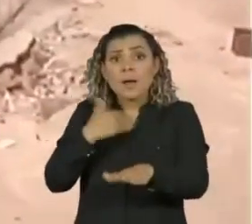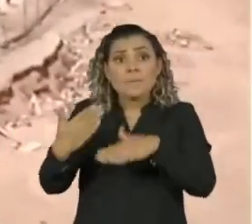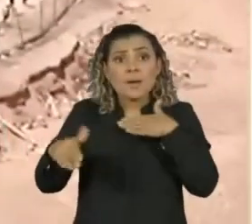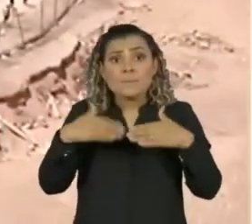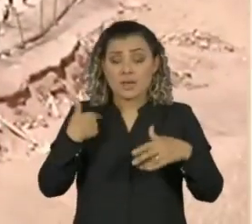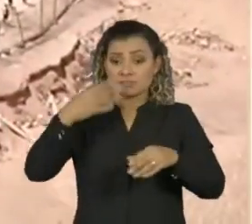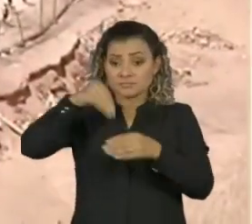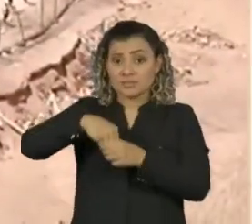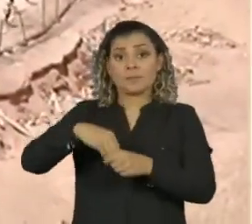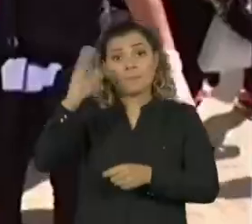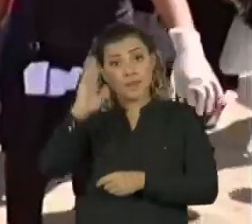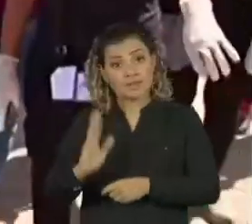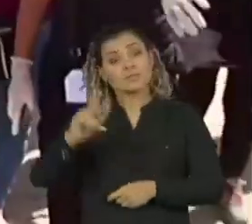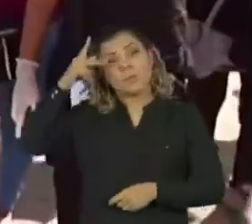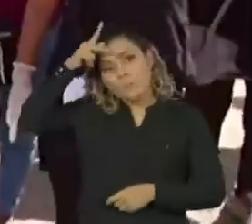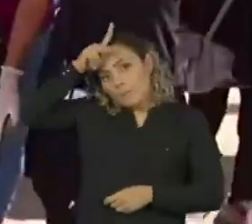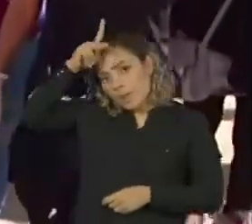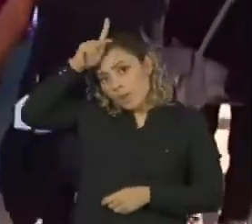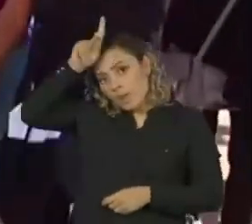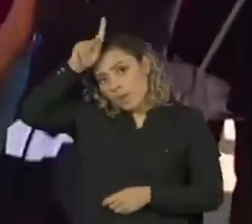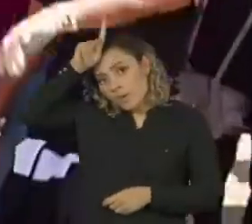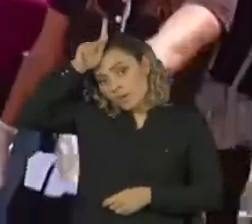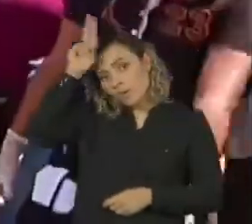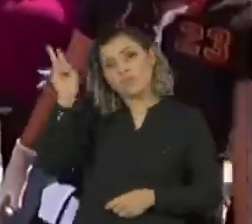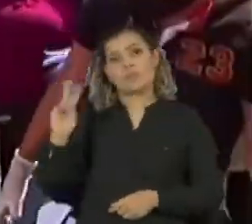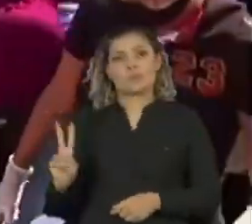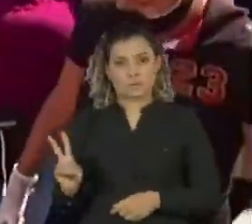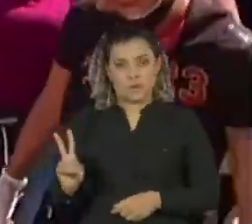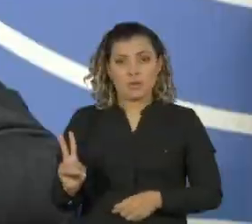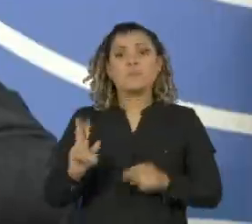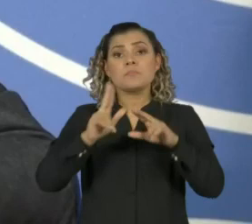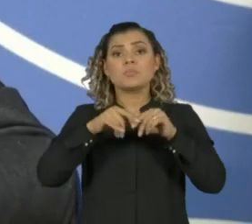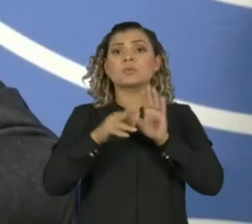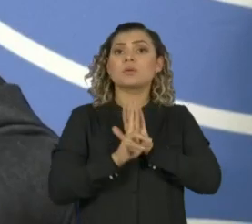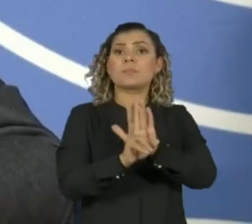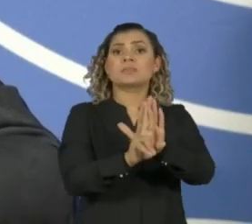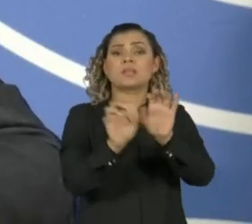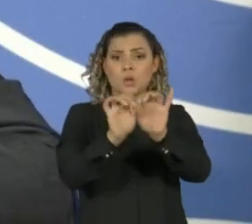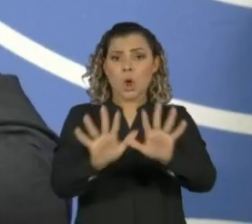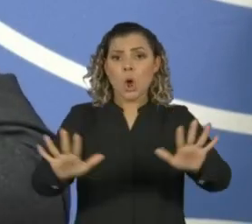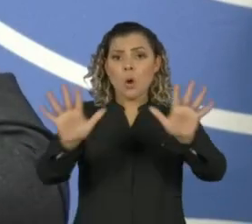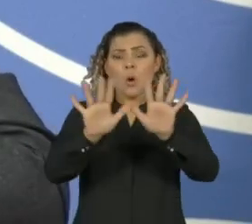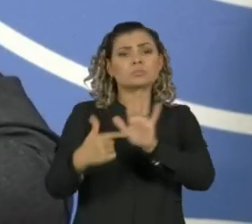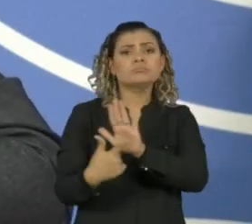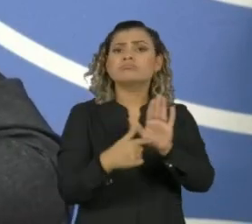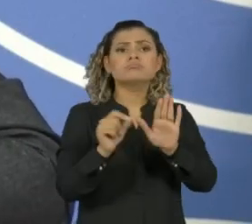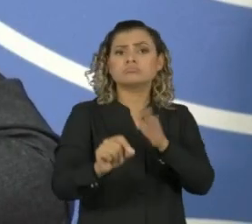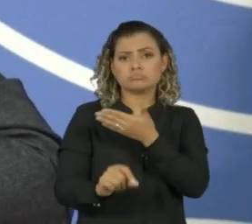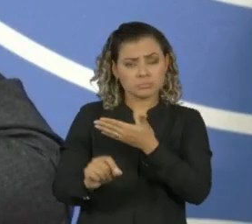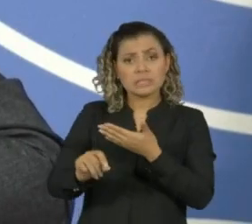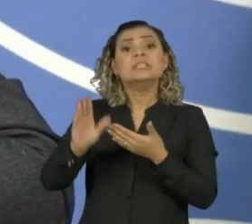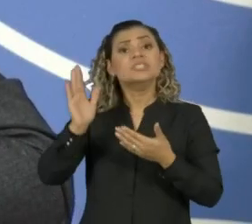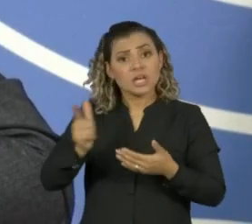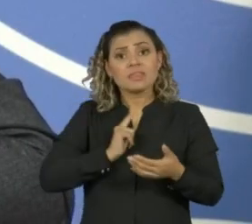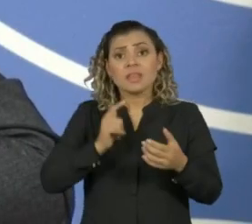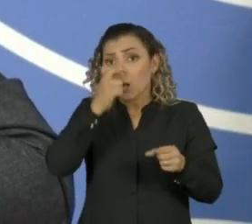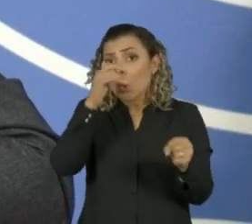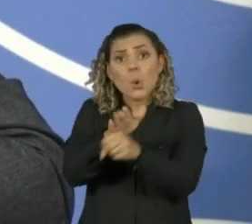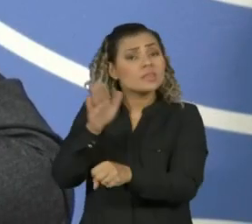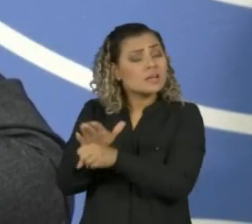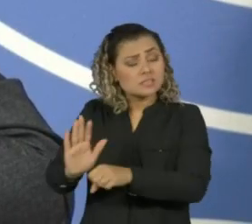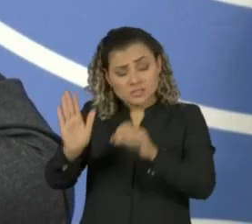prisões no Brasil, Peru e na Venezuela. O porta-voz da ONU, Rupert Kovail, afirma que já existe uma superlutação